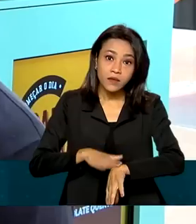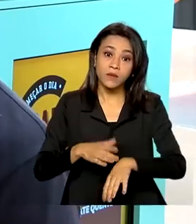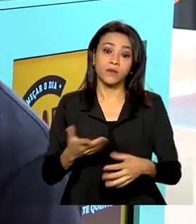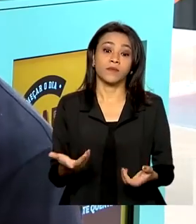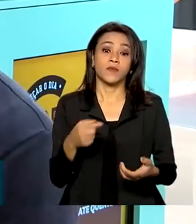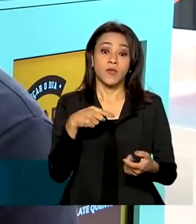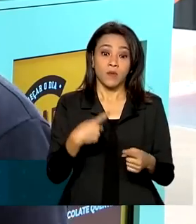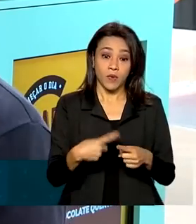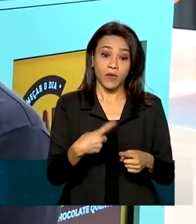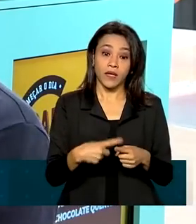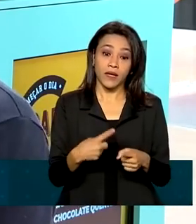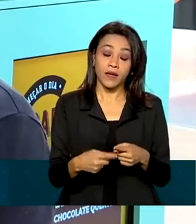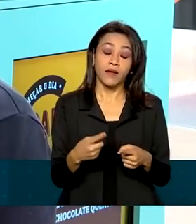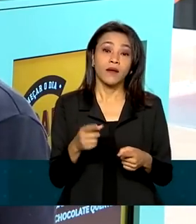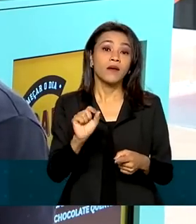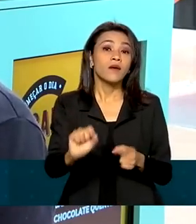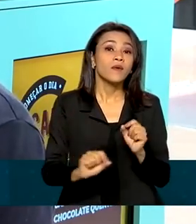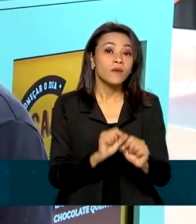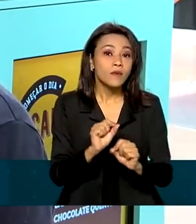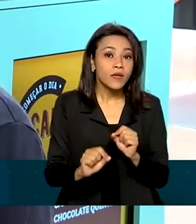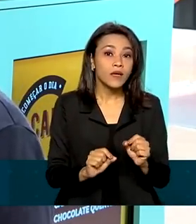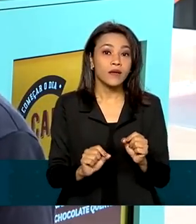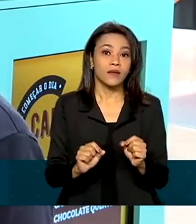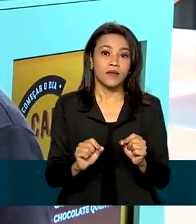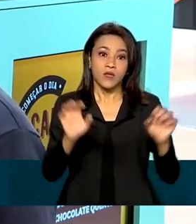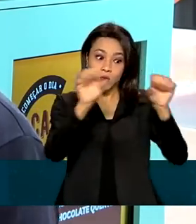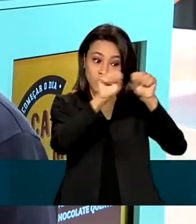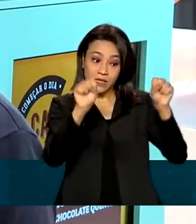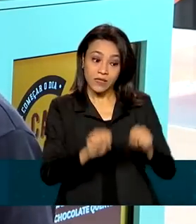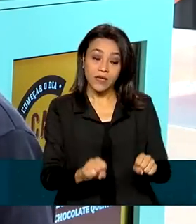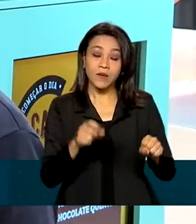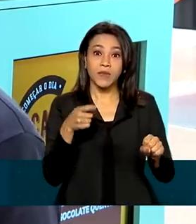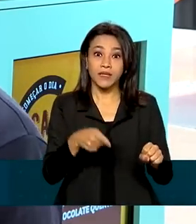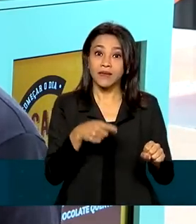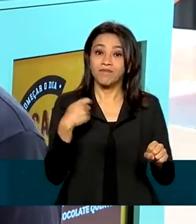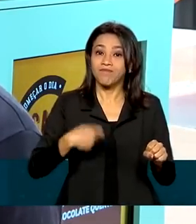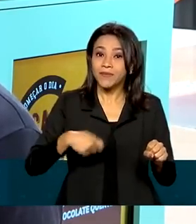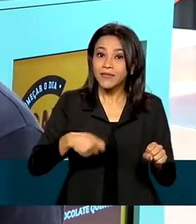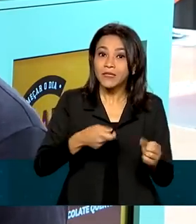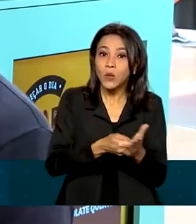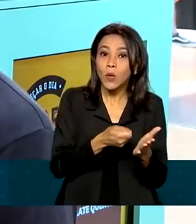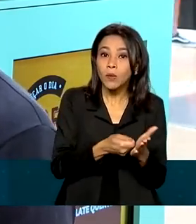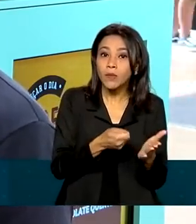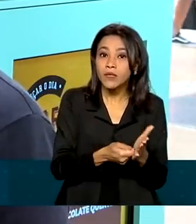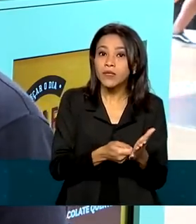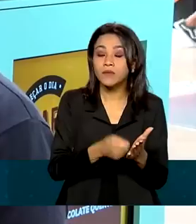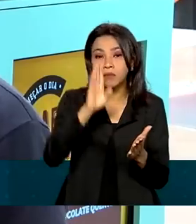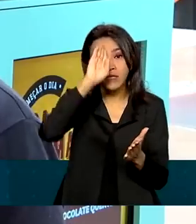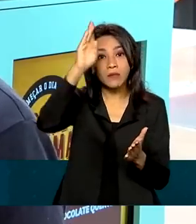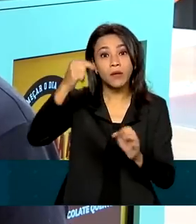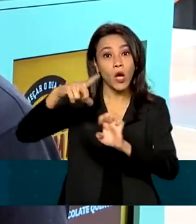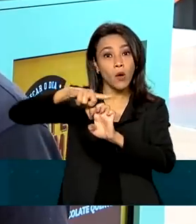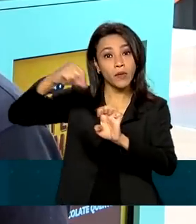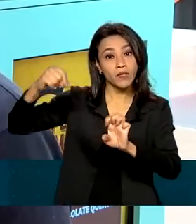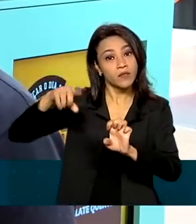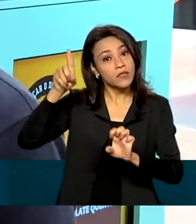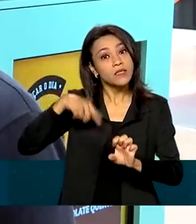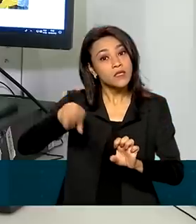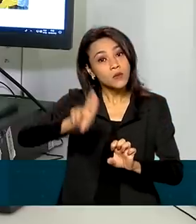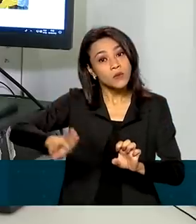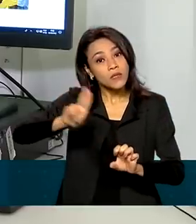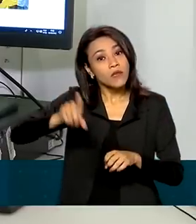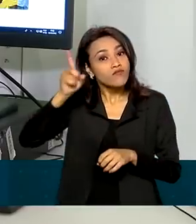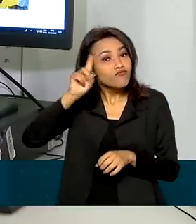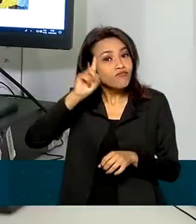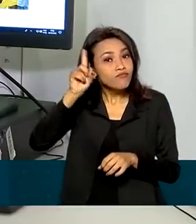da gente cada vez mais, principalmente dentro do empreendedorismo, cobrando isso para que seja um ato diário da nossa vida.